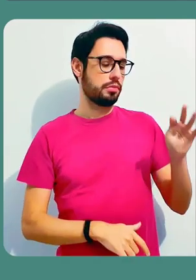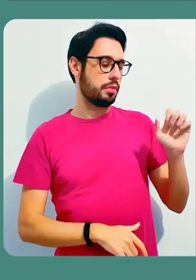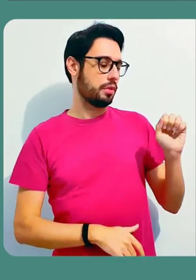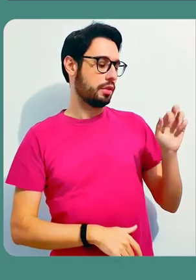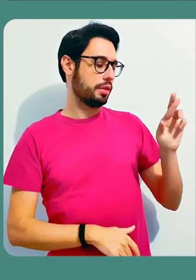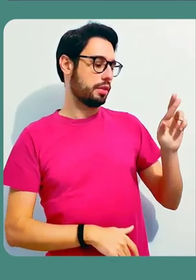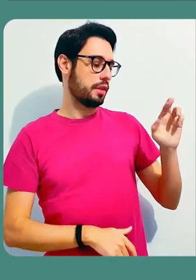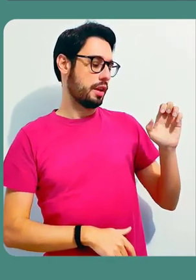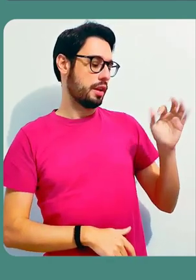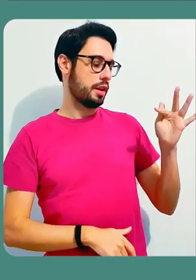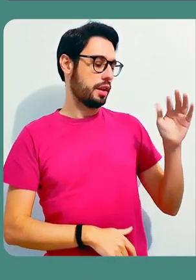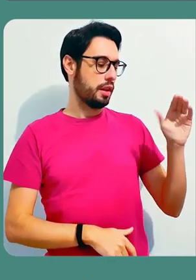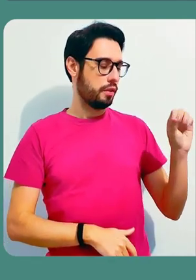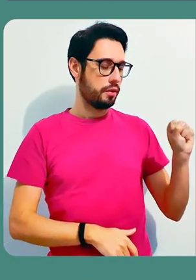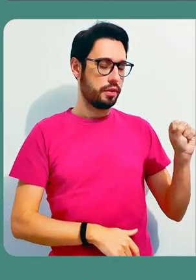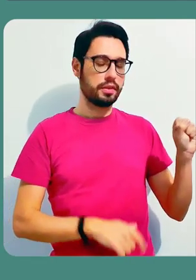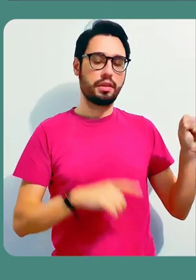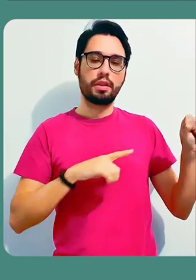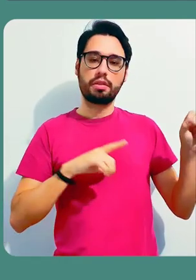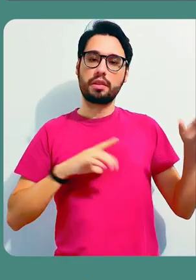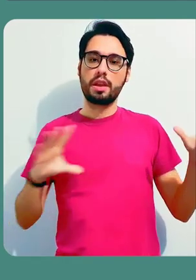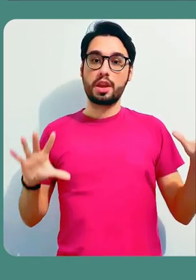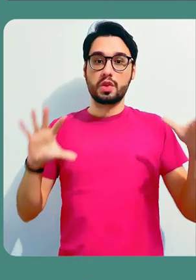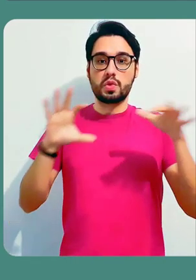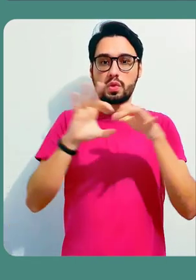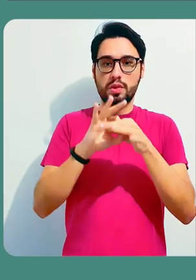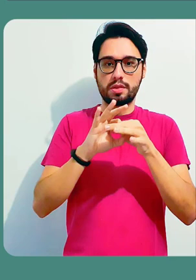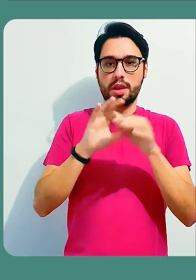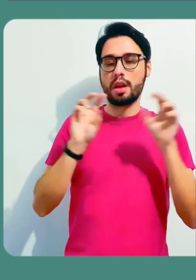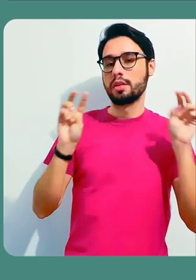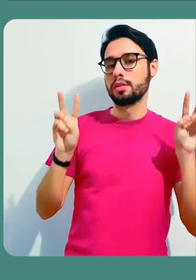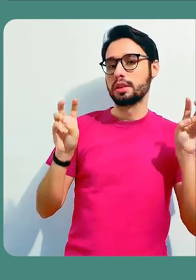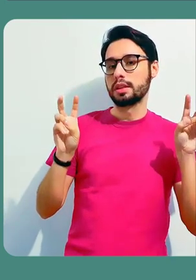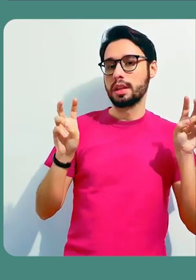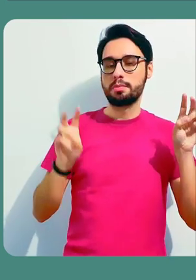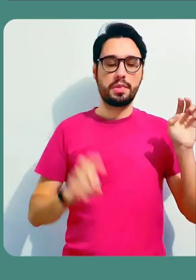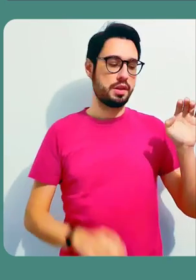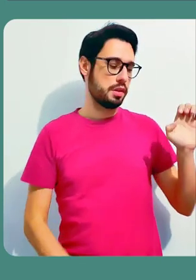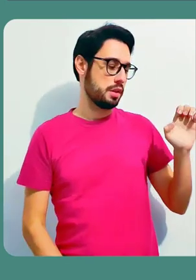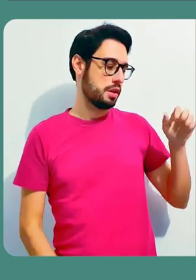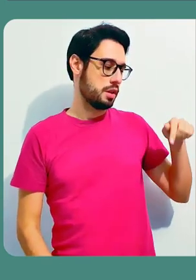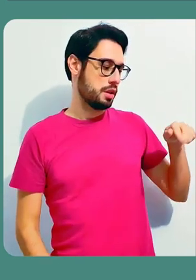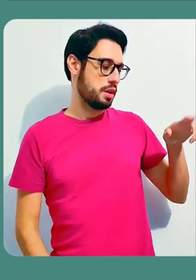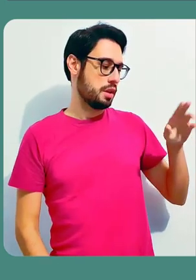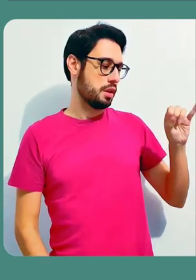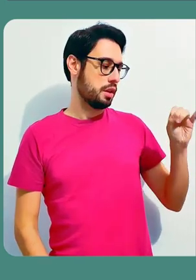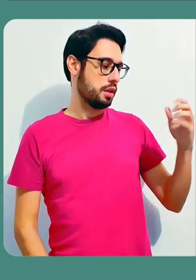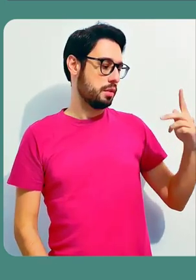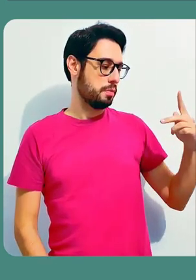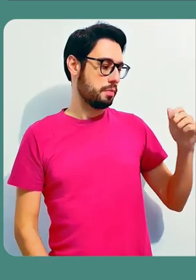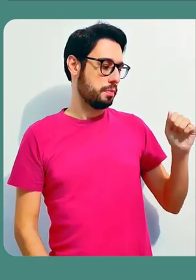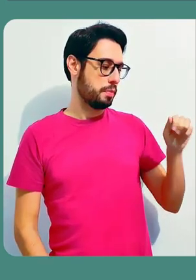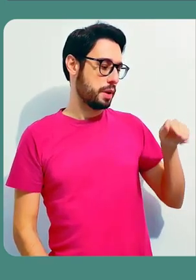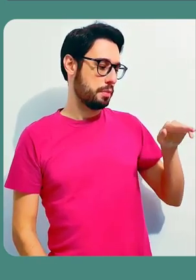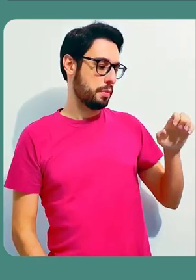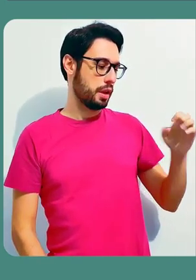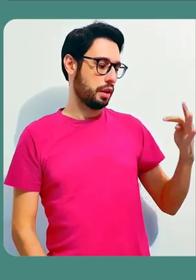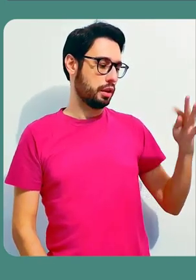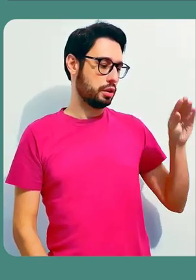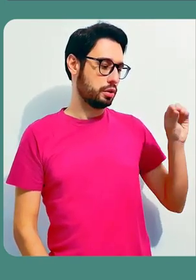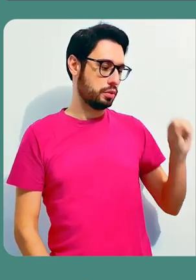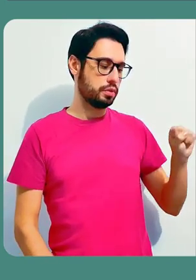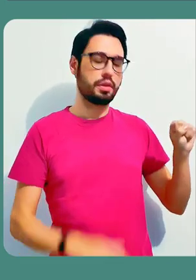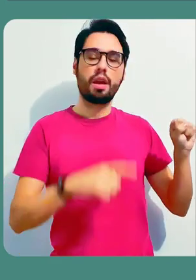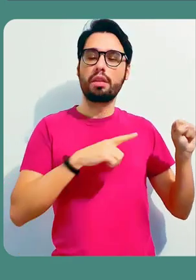Então, aqui, por exemplo, é uma tarefa que estava associada a equipamentos. A gente tem aqui os responsáveis por